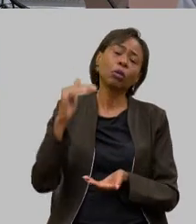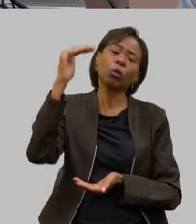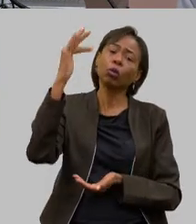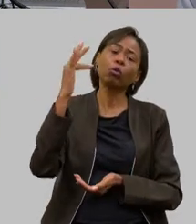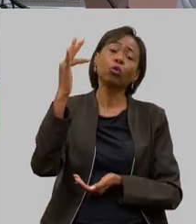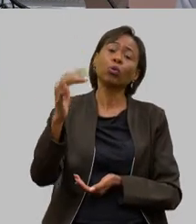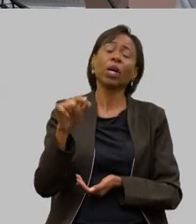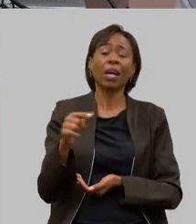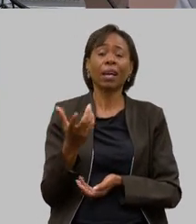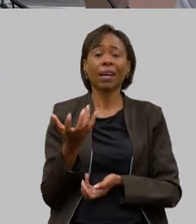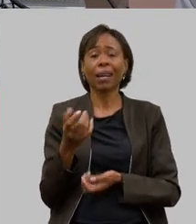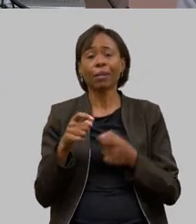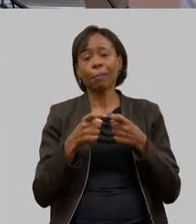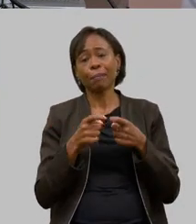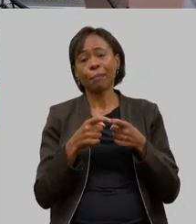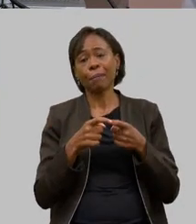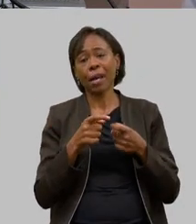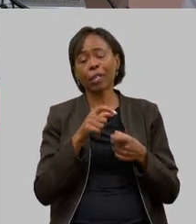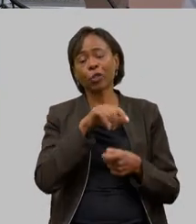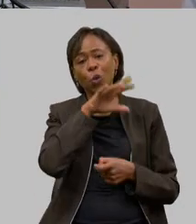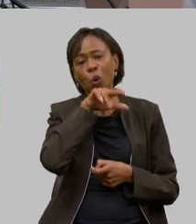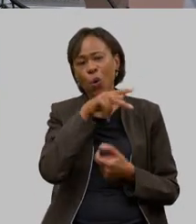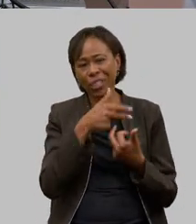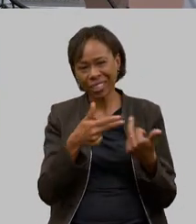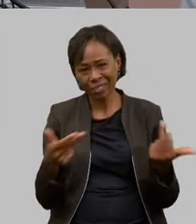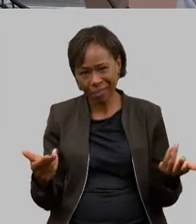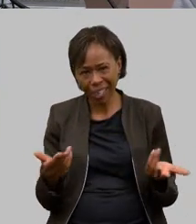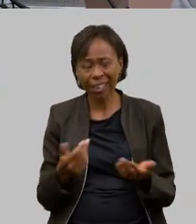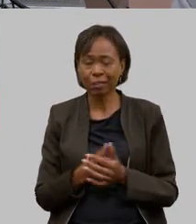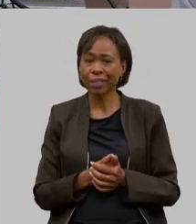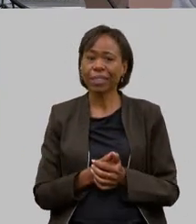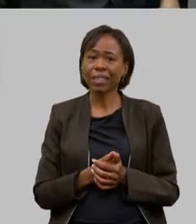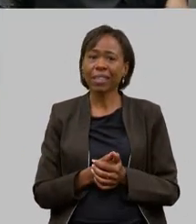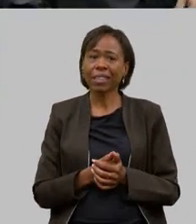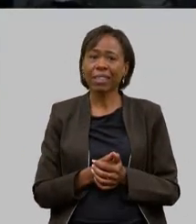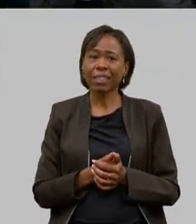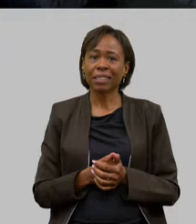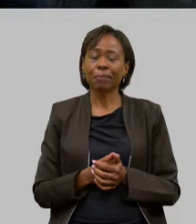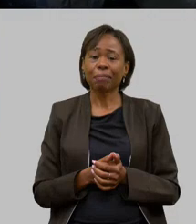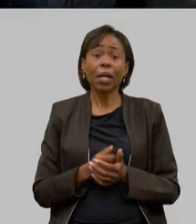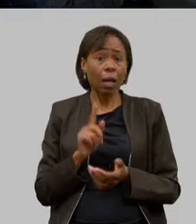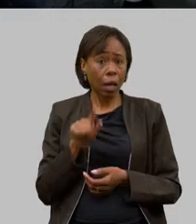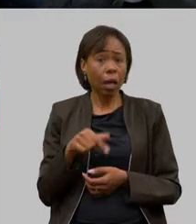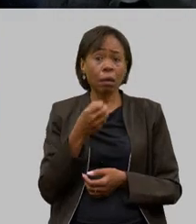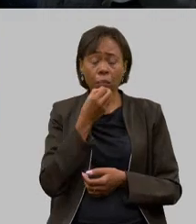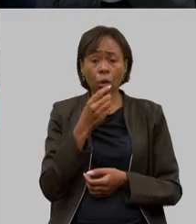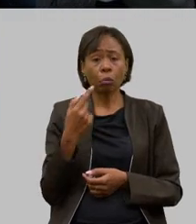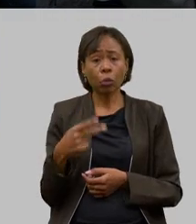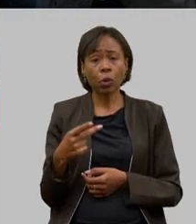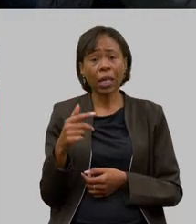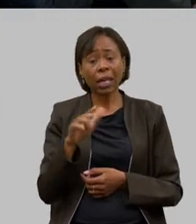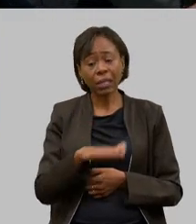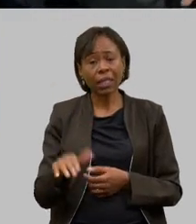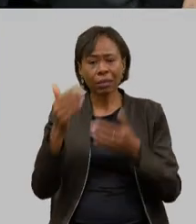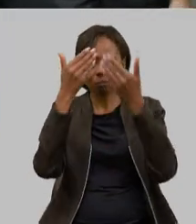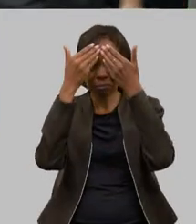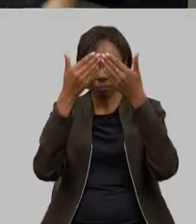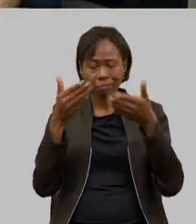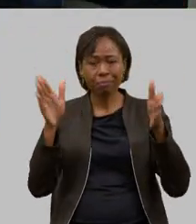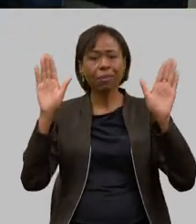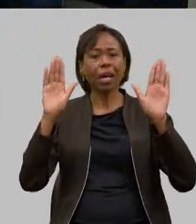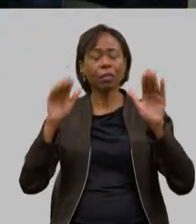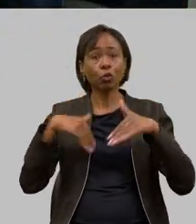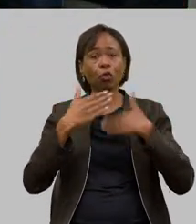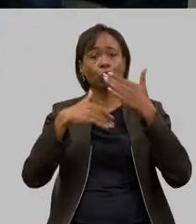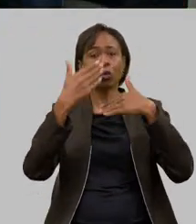coisa do mundo ser médico veterinário nem também estou desmerecendo o motorista do caminhão mas abre um campo de visão para essas crianças no campo que eles não